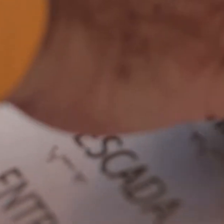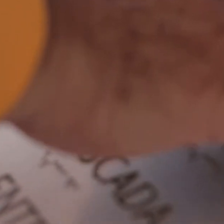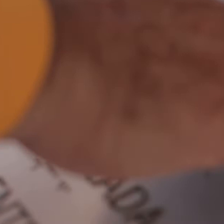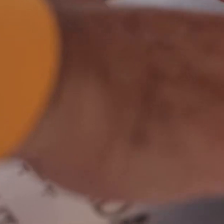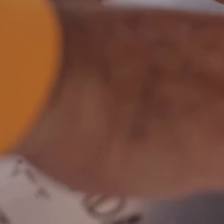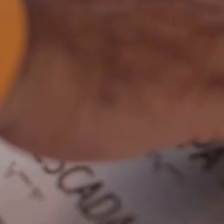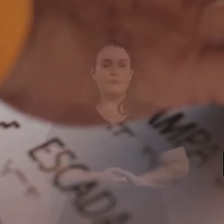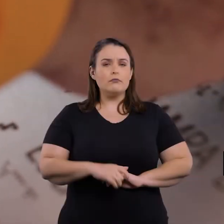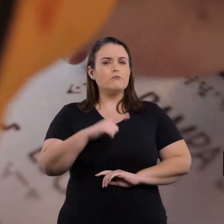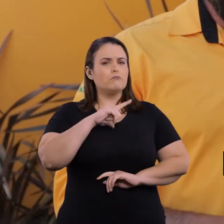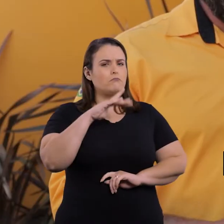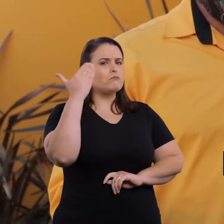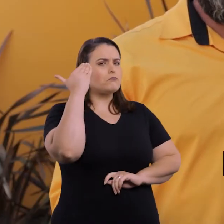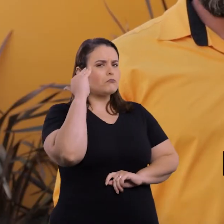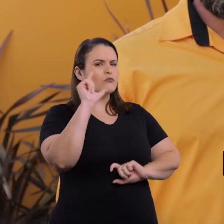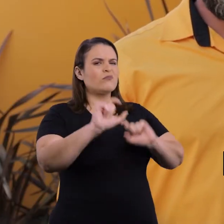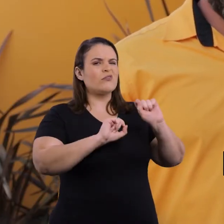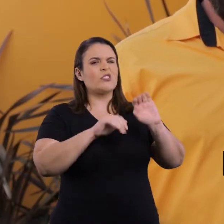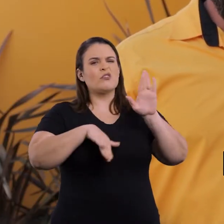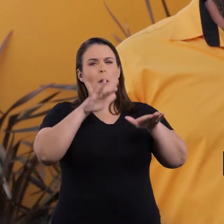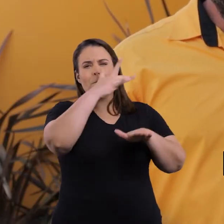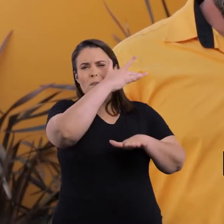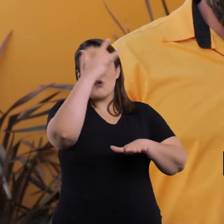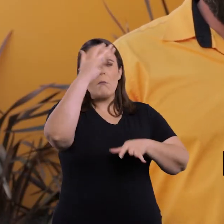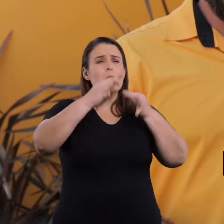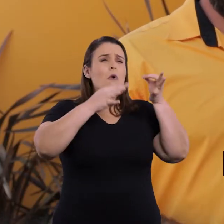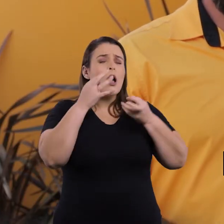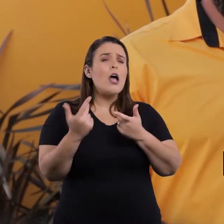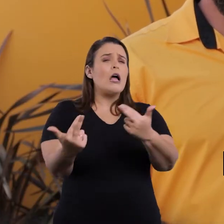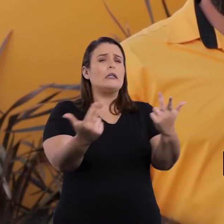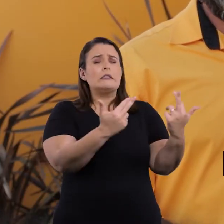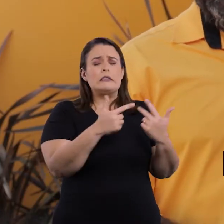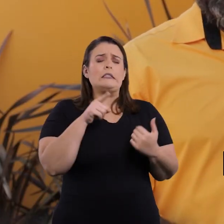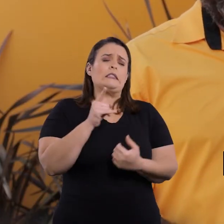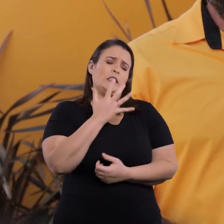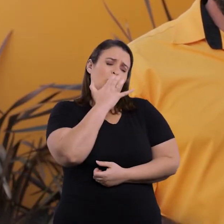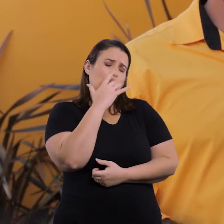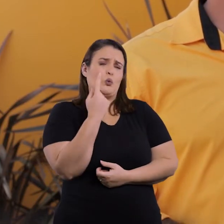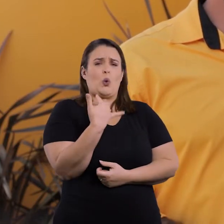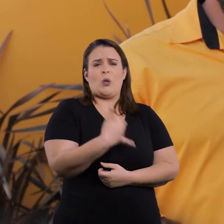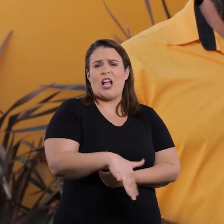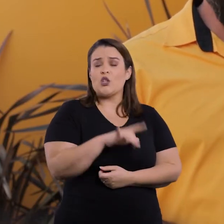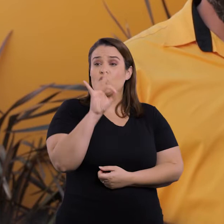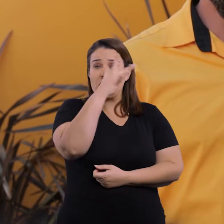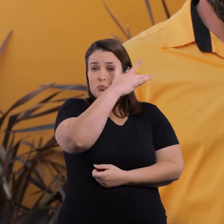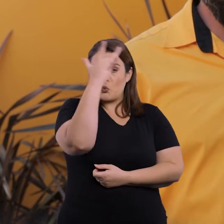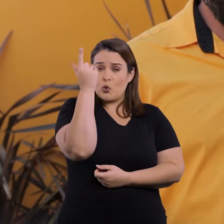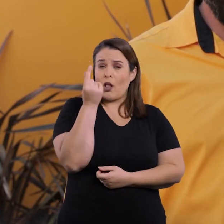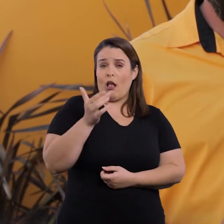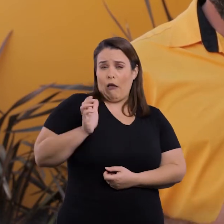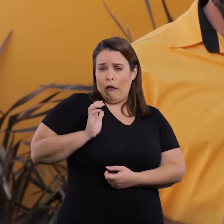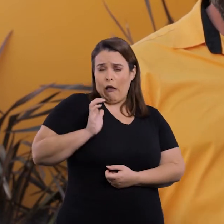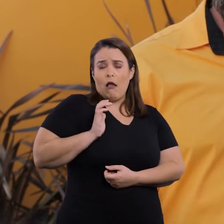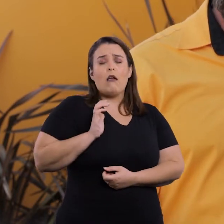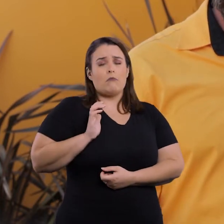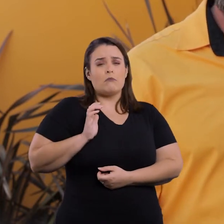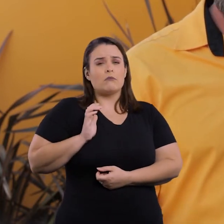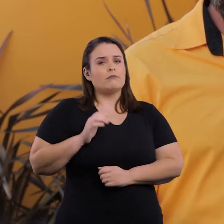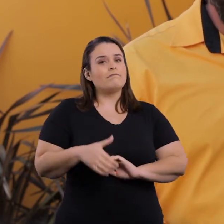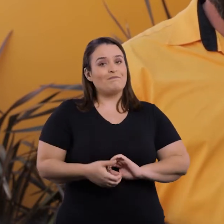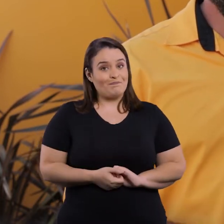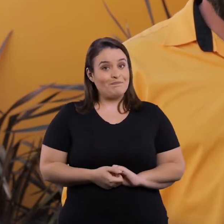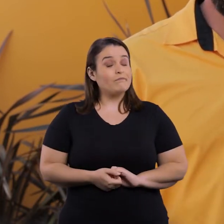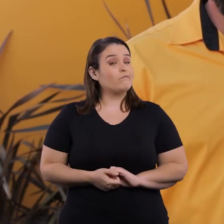tátil. Existe uma noção no senso comum que o cão guia é muito caro e é para a pessoa rica, a pessoa que tem condições